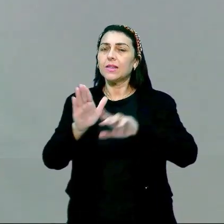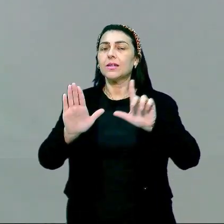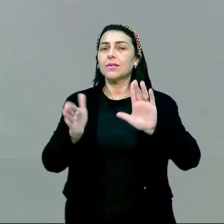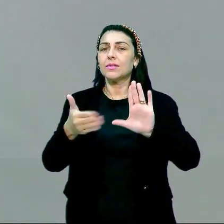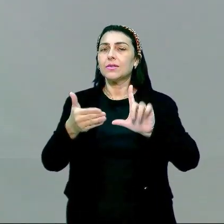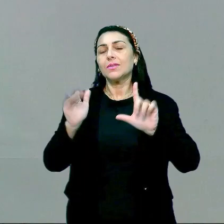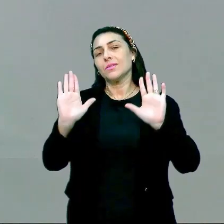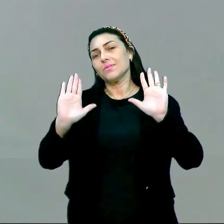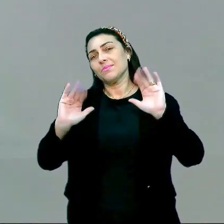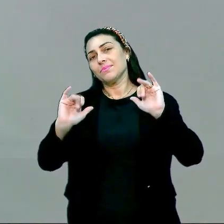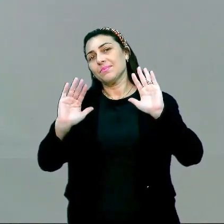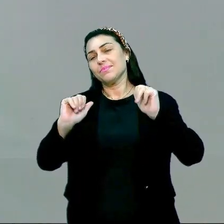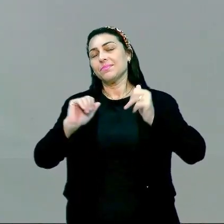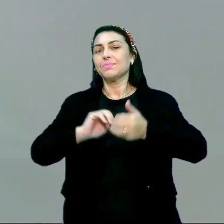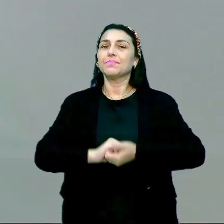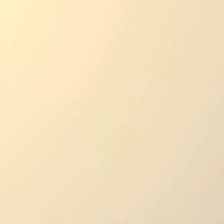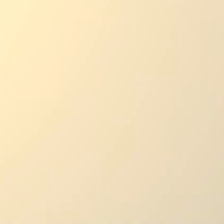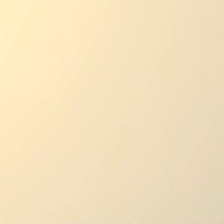Hasta luego.